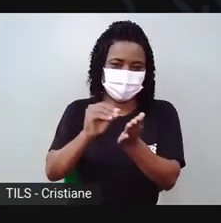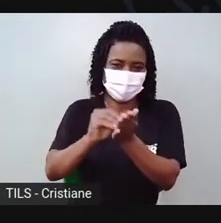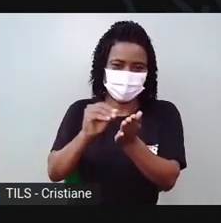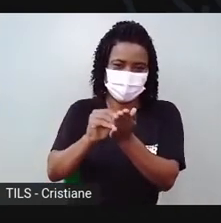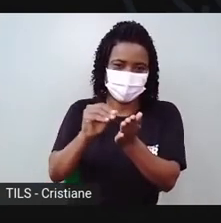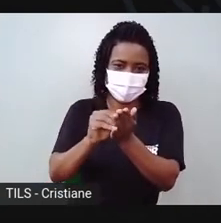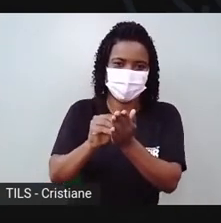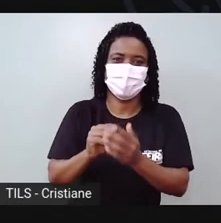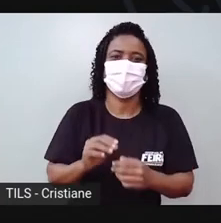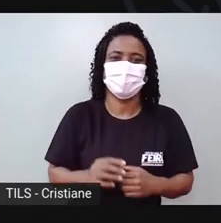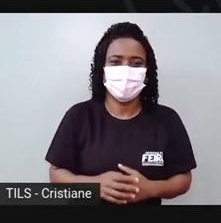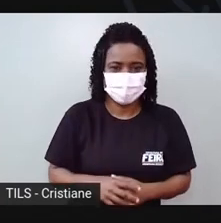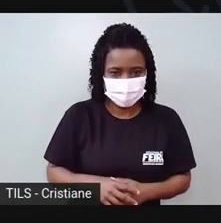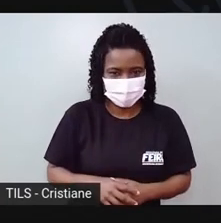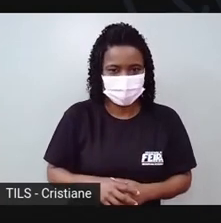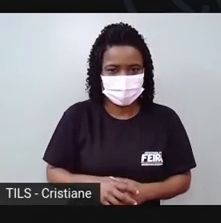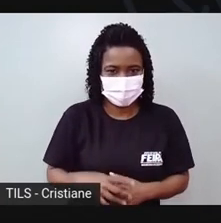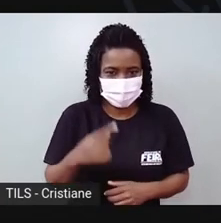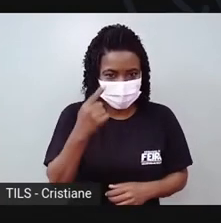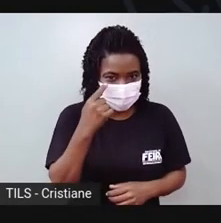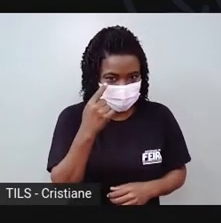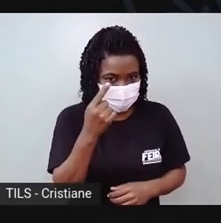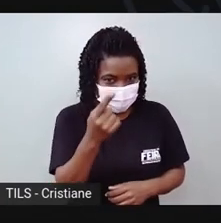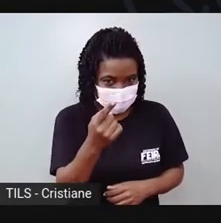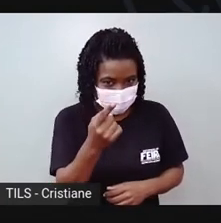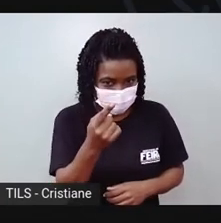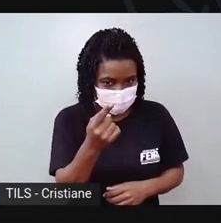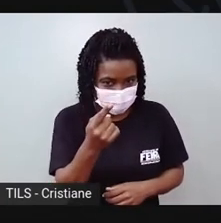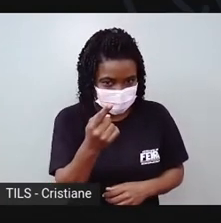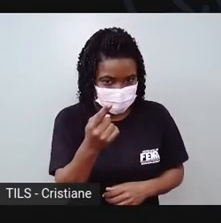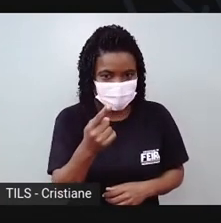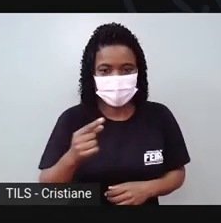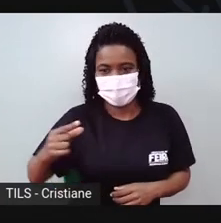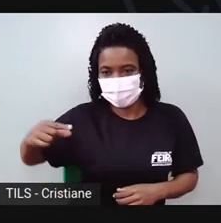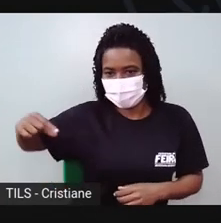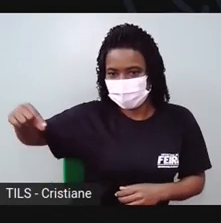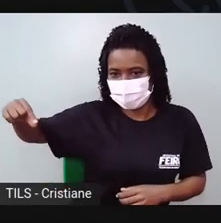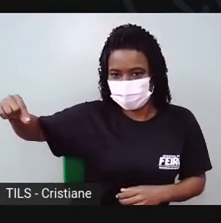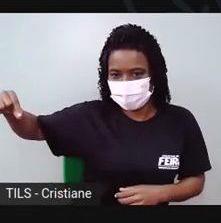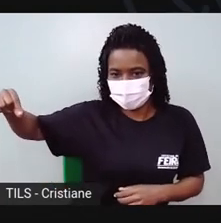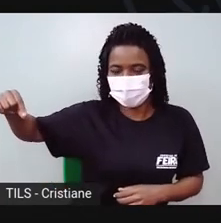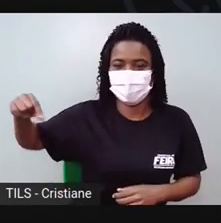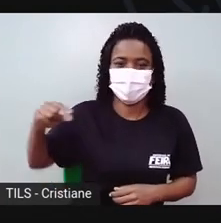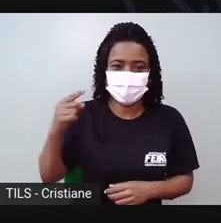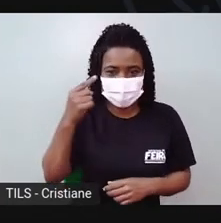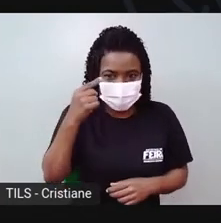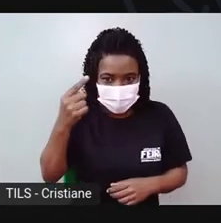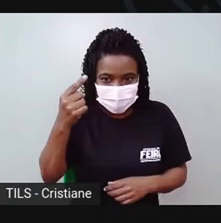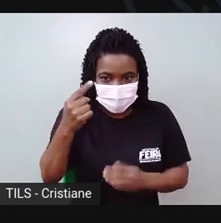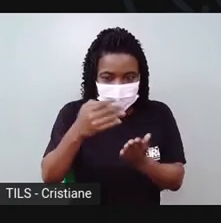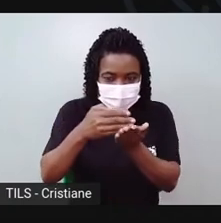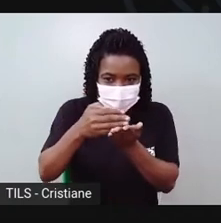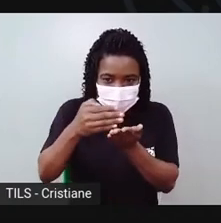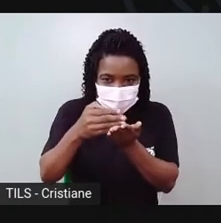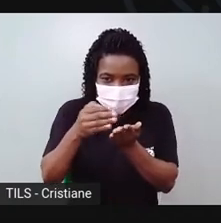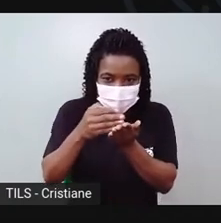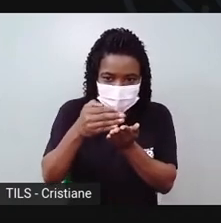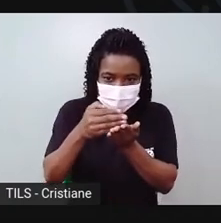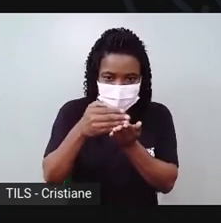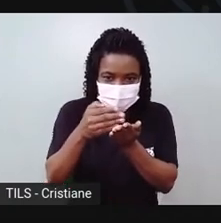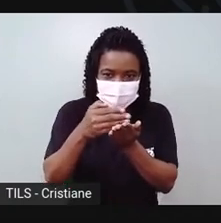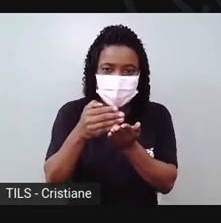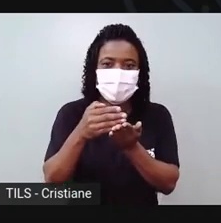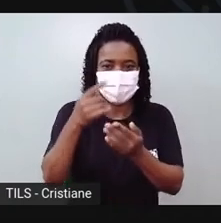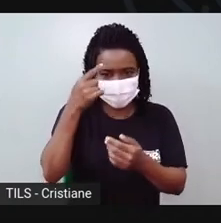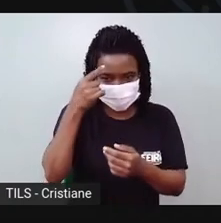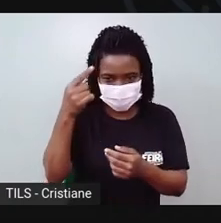aqui, Tá vendo? Tem um rabinho aqui que sobrou da alcinha da panela.